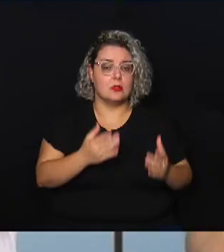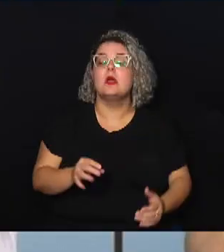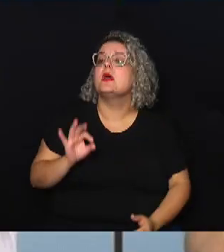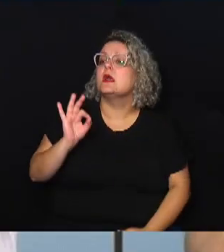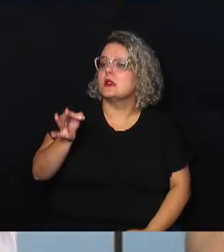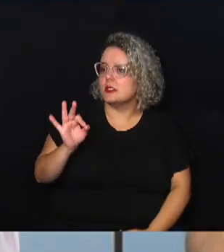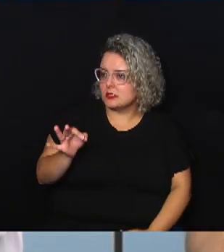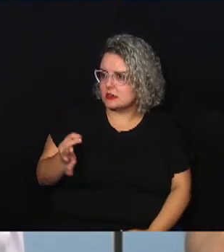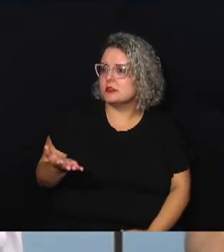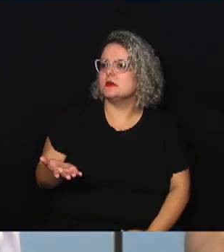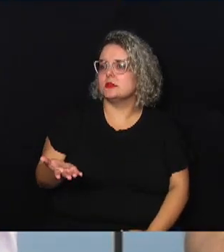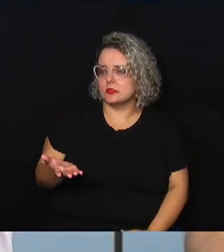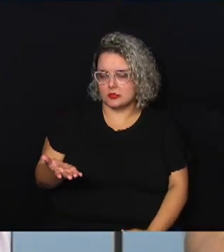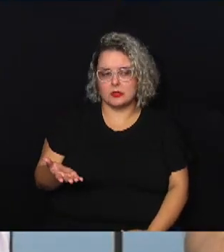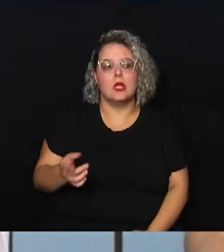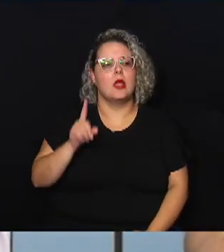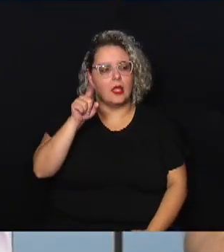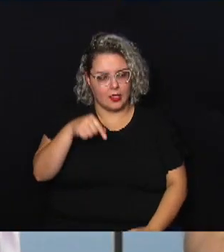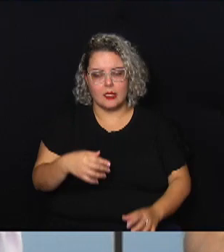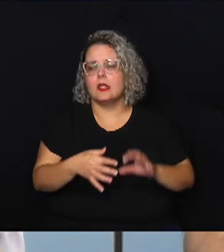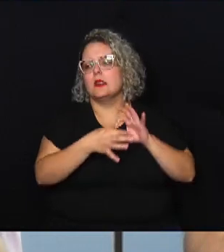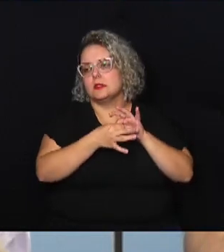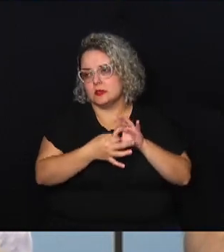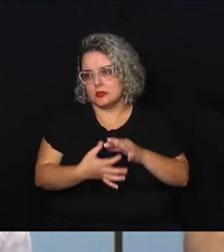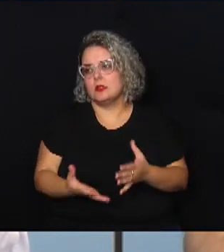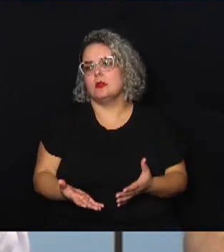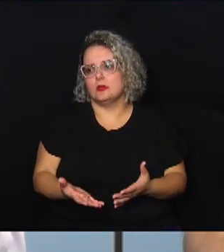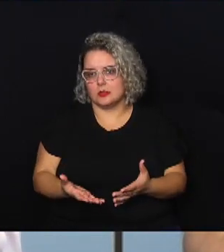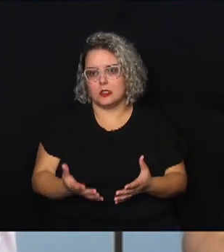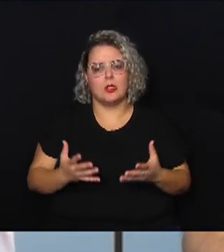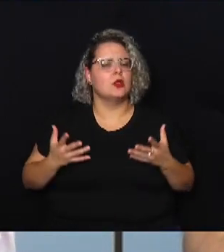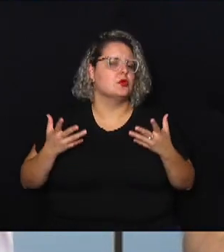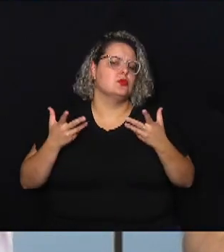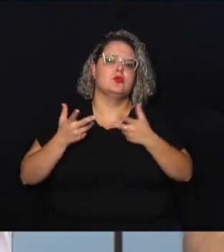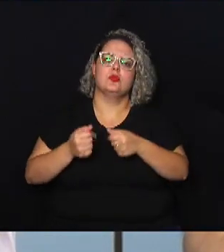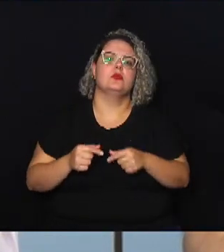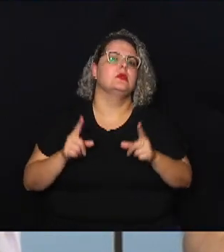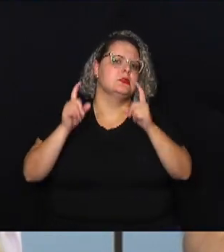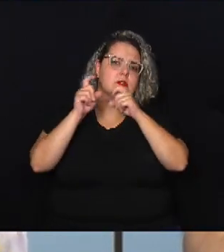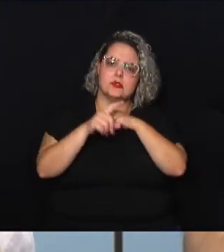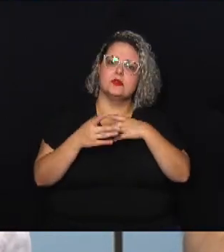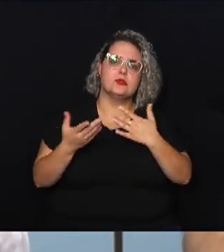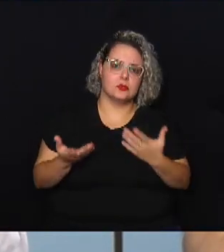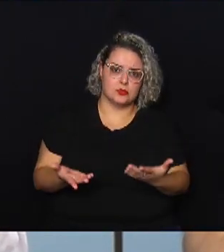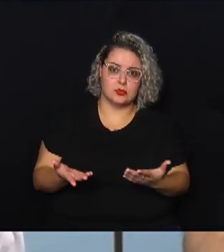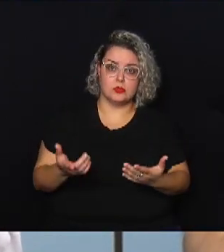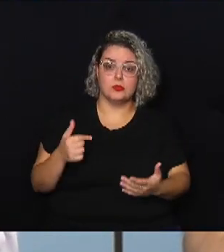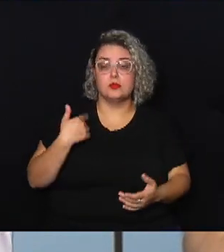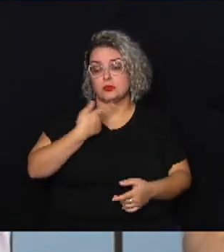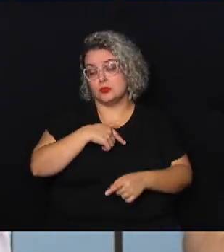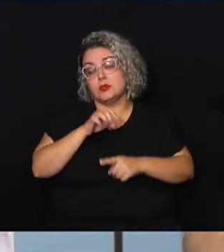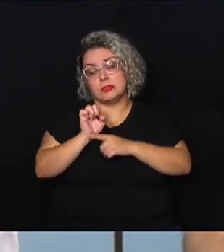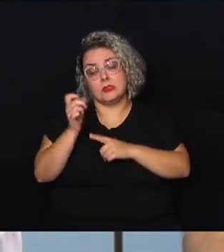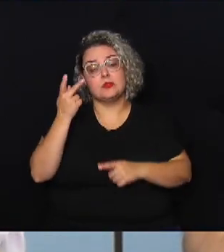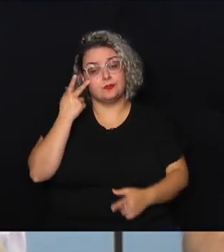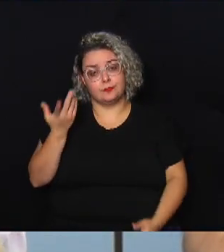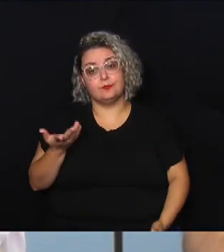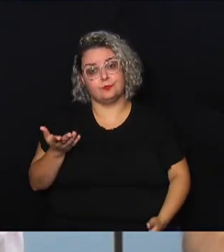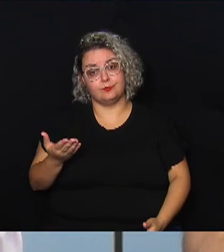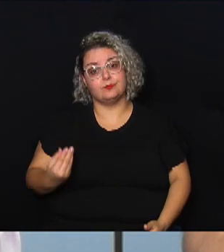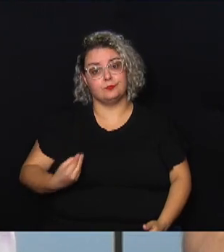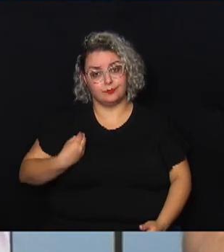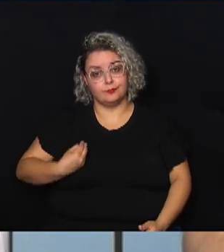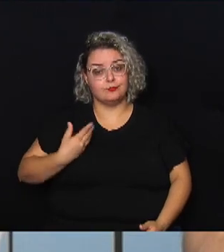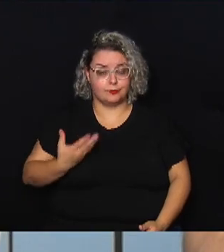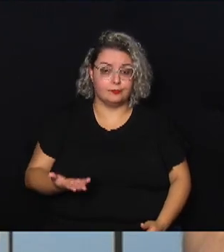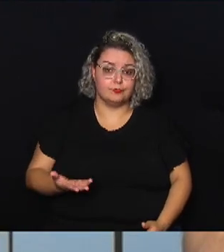isso nesse contexto então tem toda essa dificuldade que o nosso estado de São Paulo está passando mas